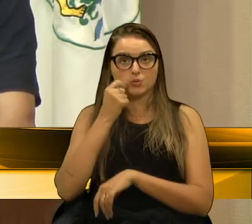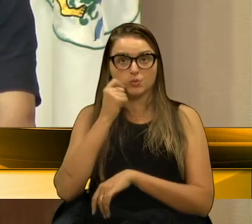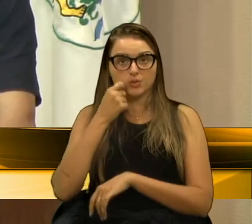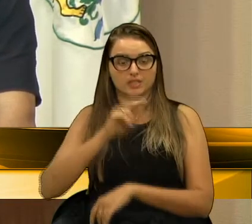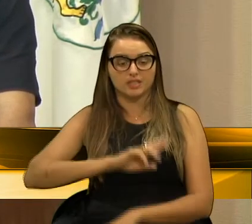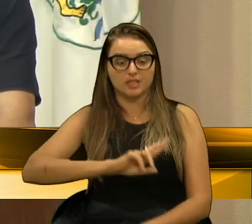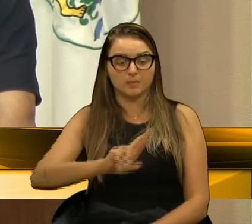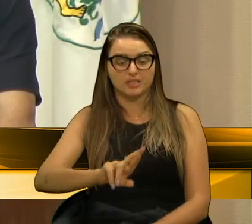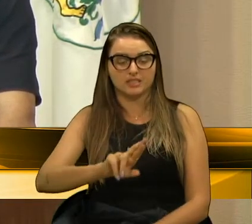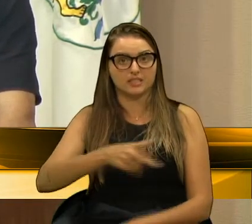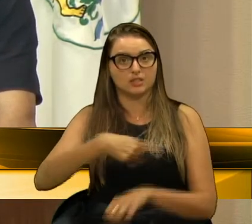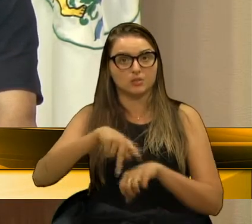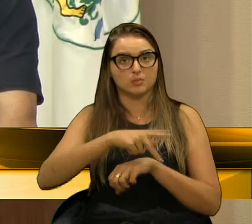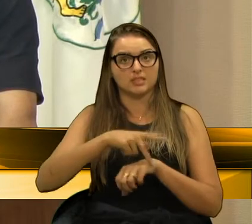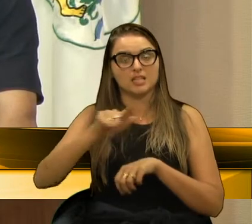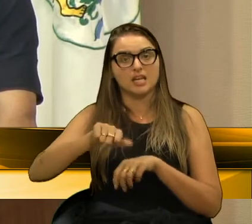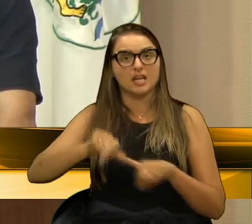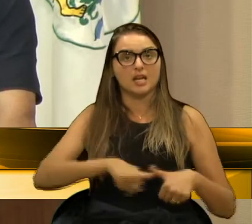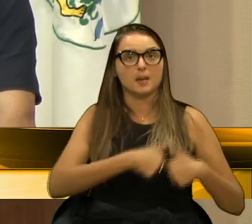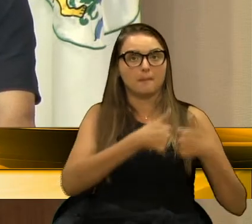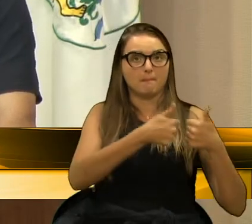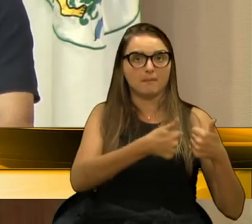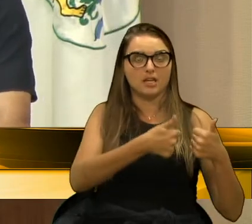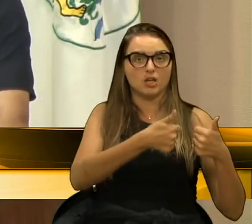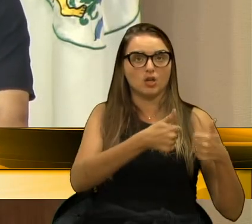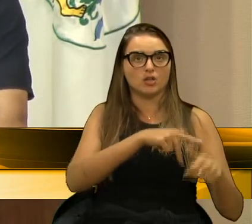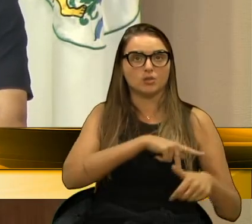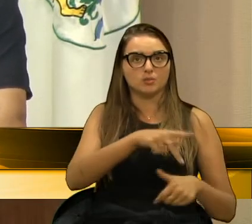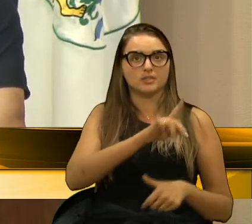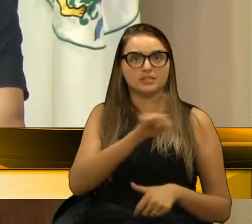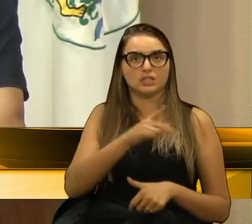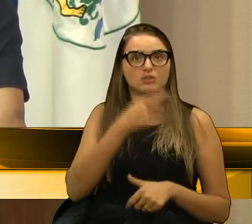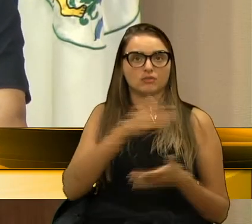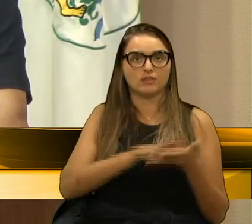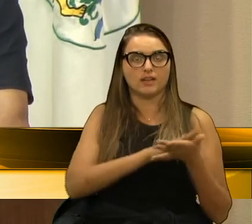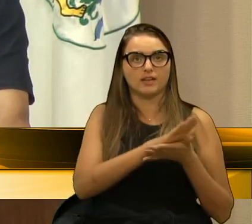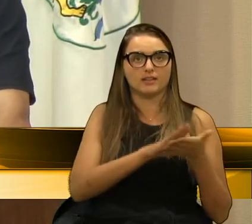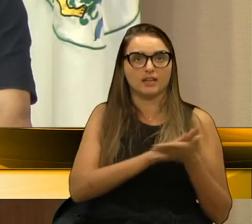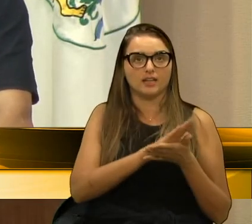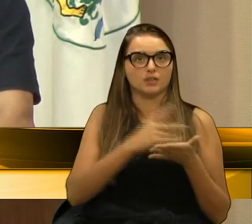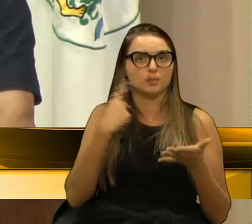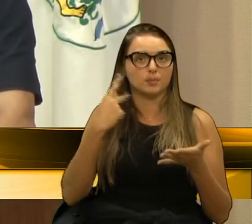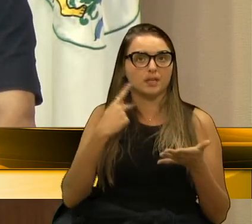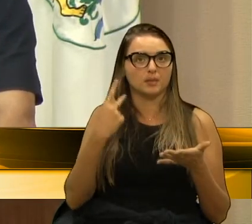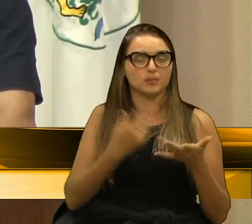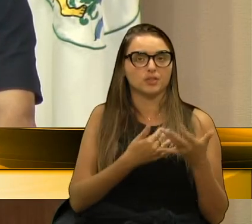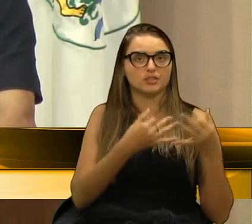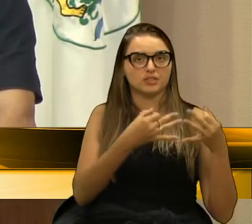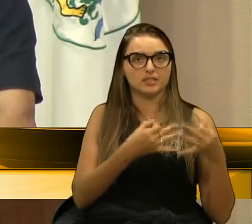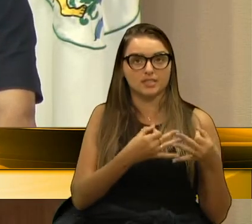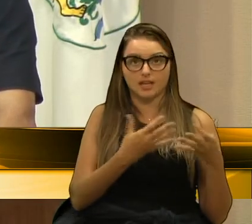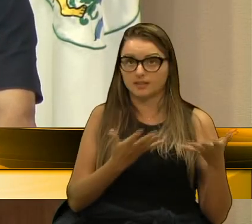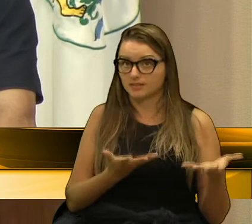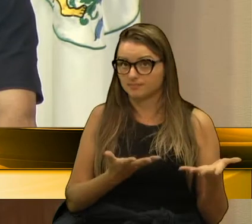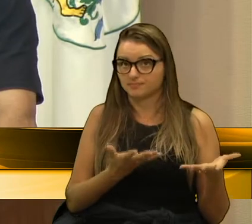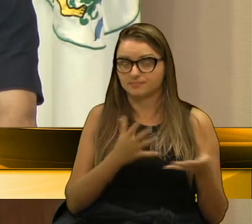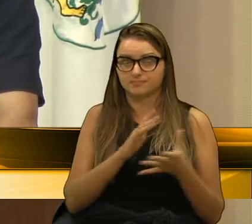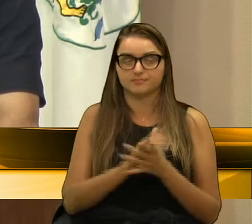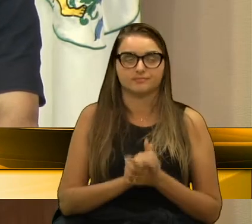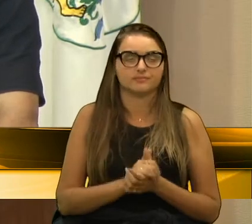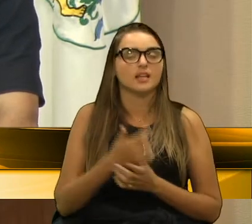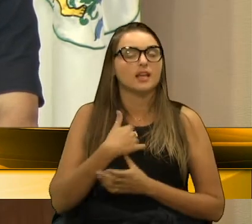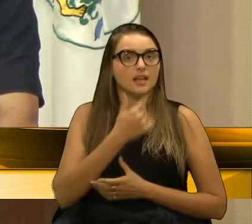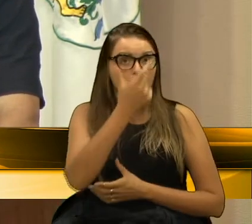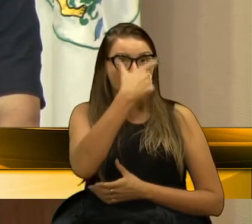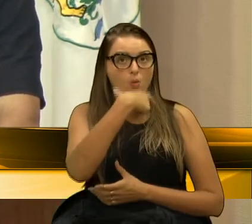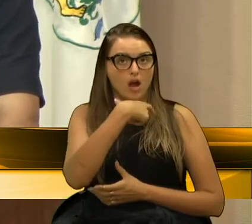foi bem melhor que um presidente que não se manifesta pelo politicamente correto. Então, eu acho o seguinte,